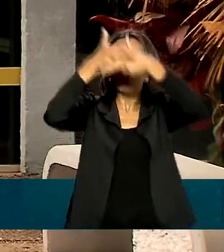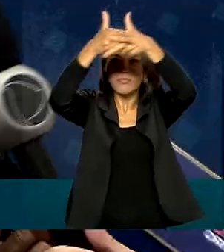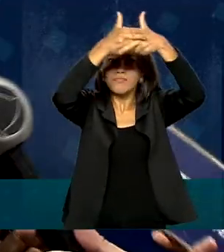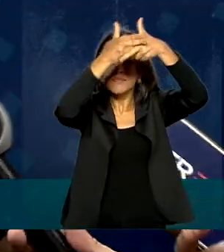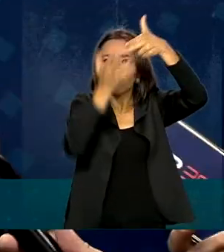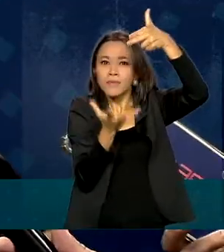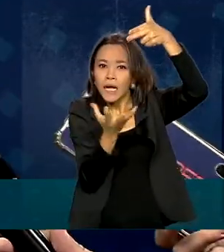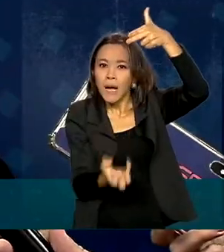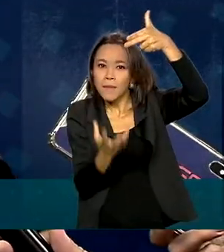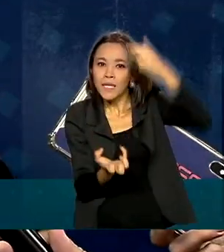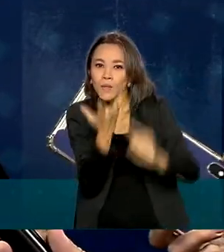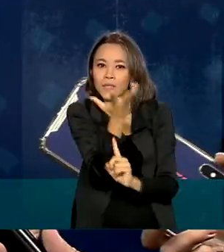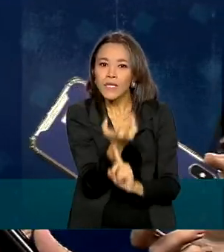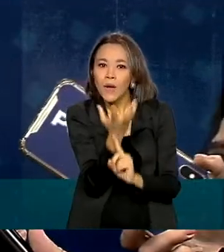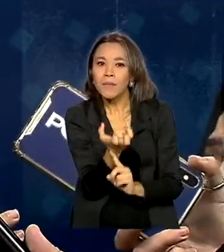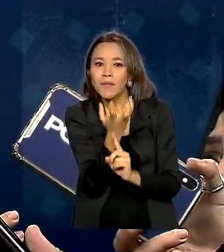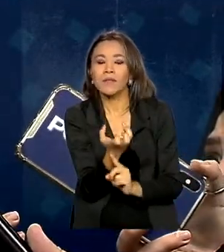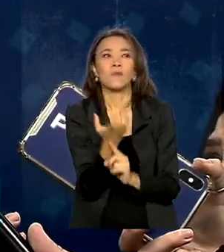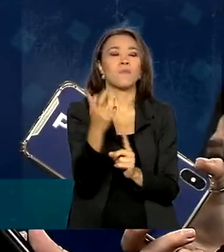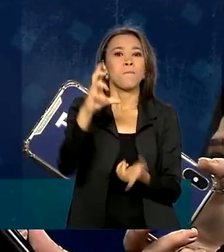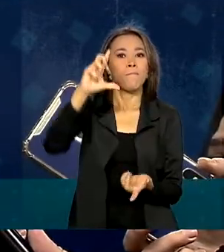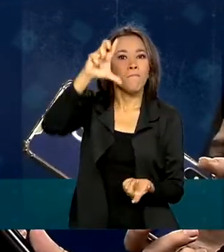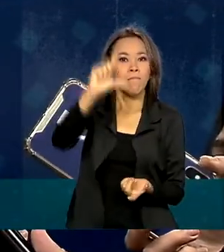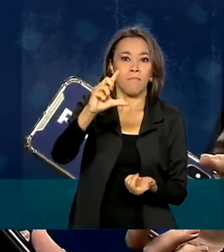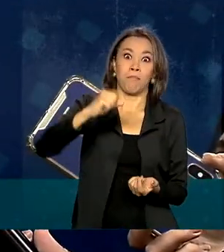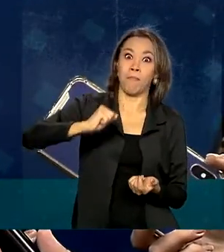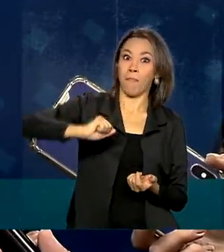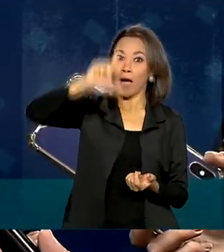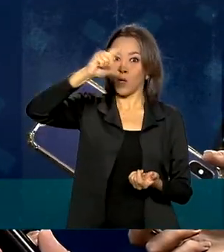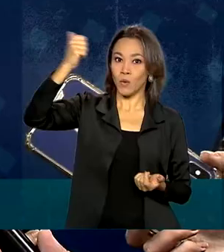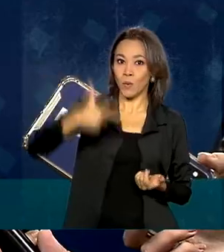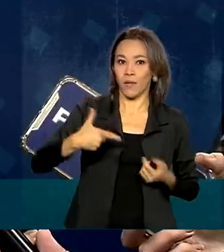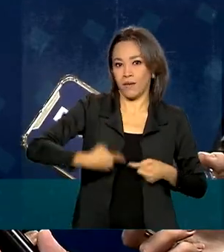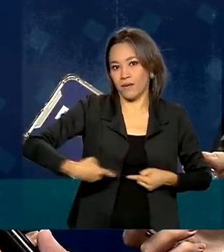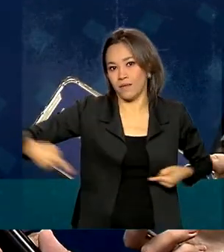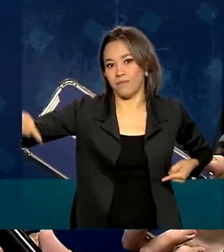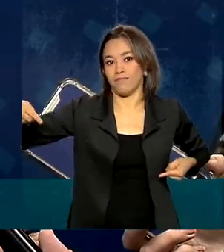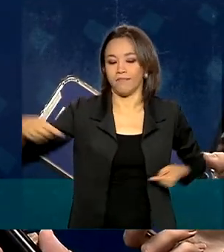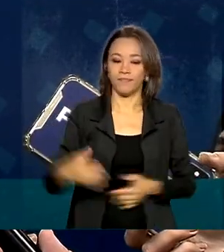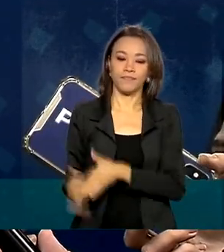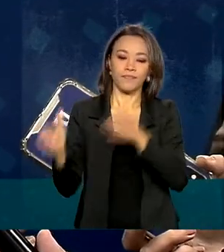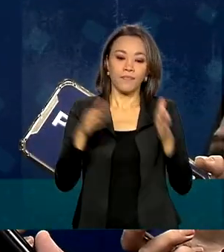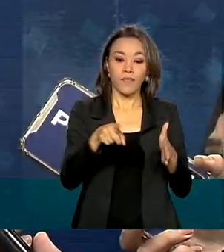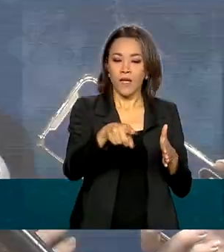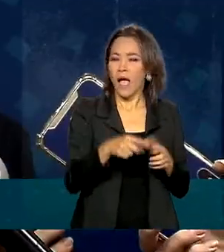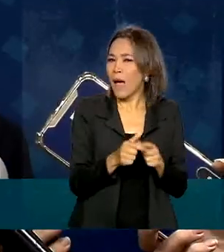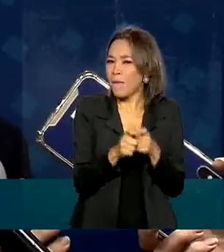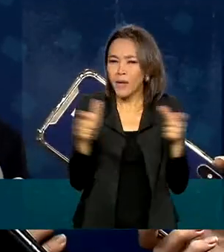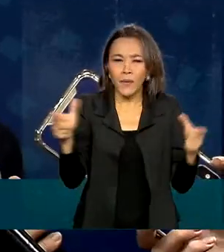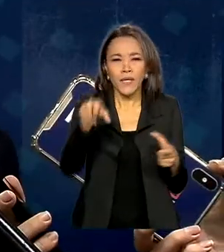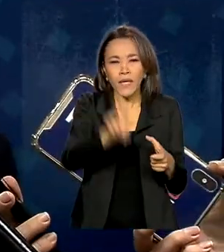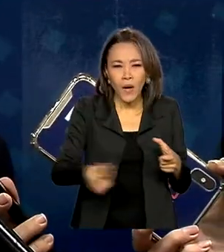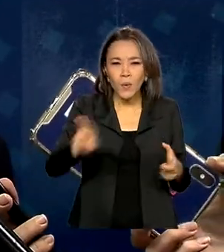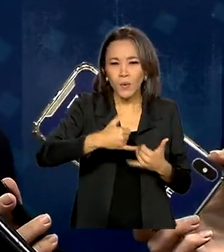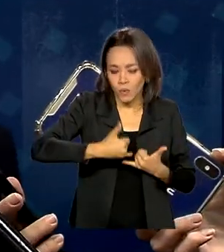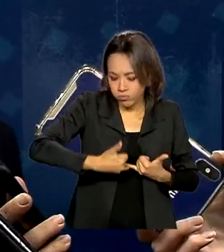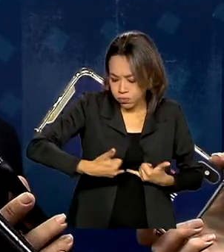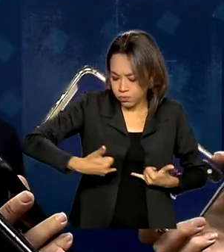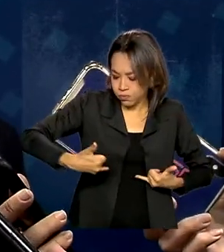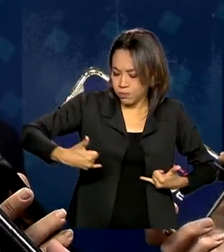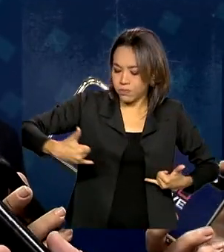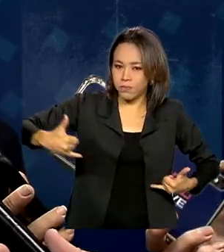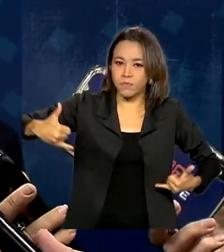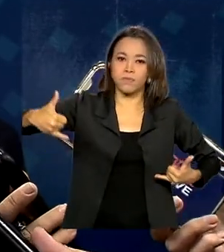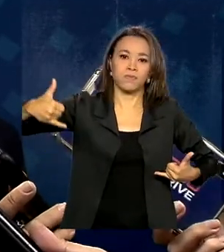cima. Hoje, 99% do tráfego de dados entre continentes é feito através de cabos submarinos, com 72 terras.